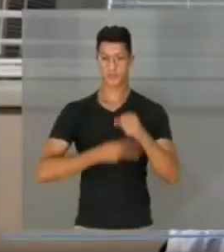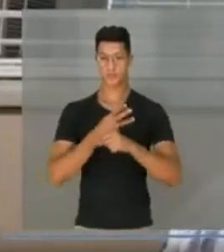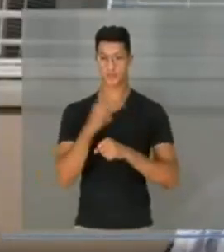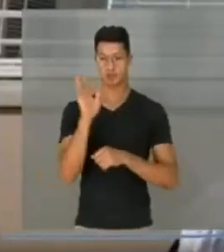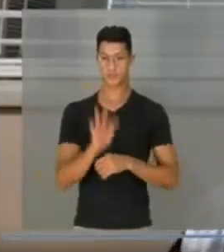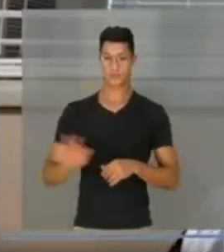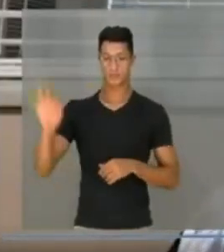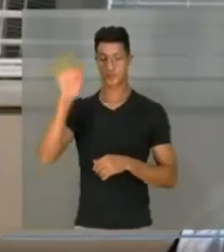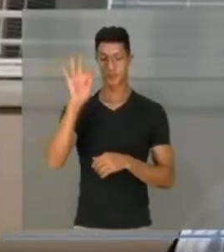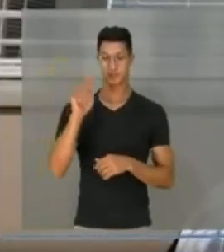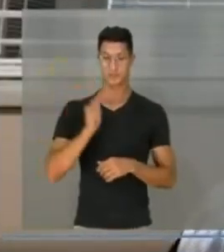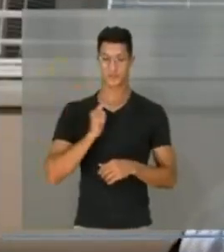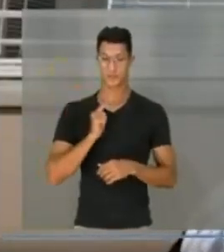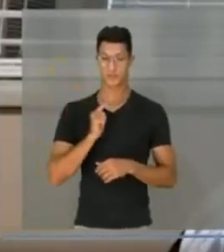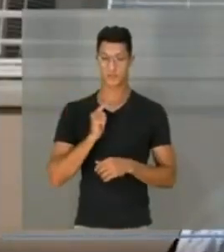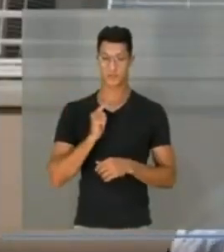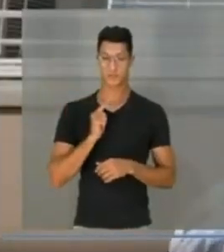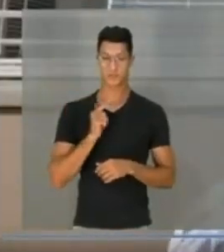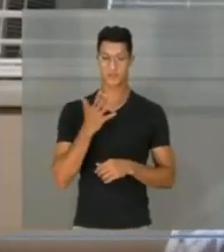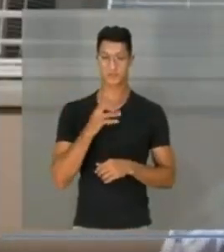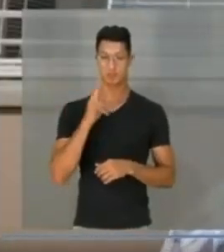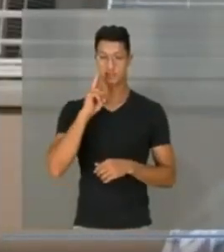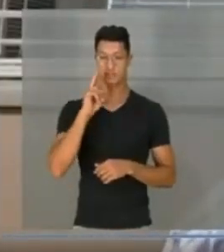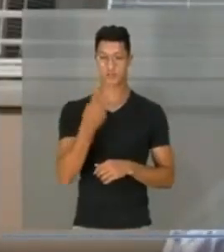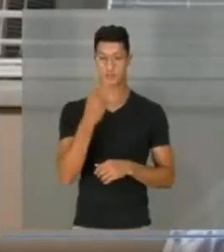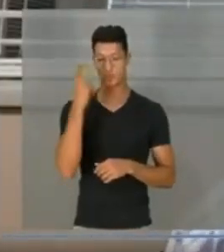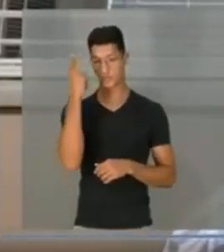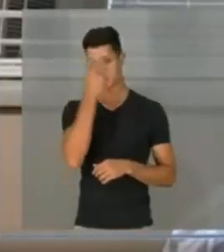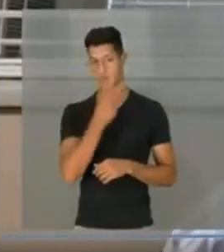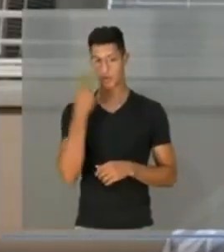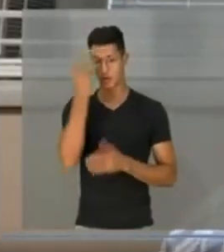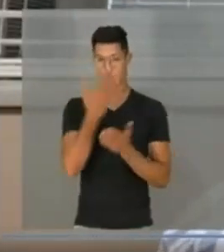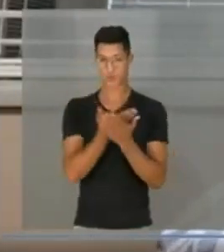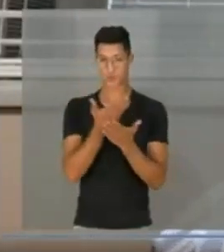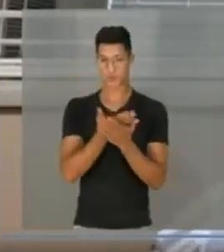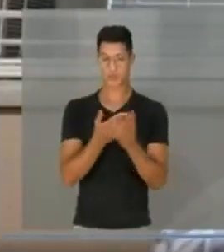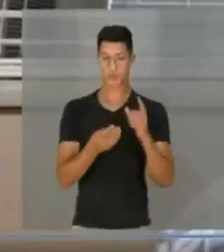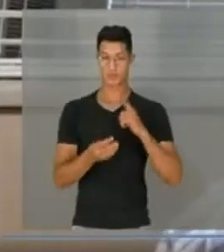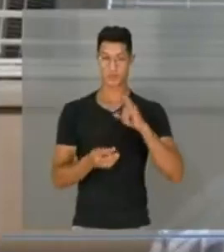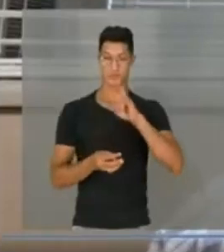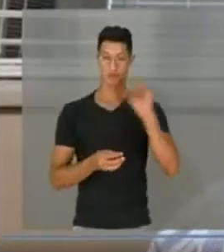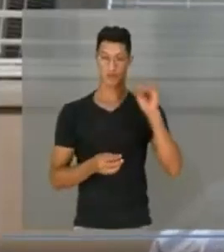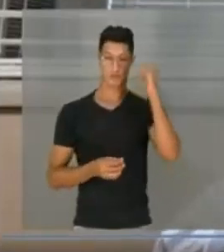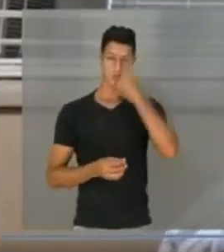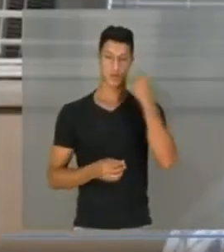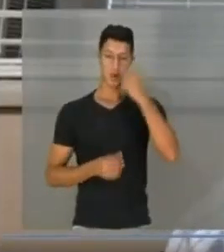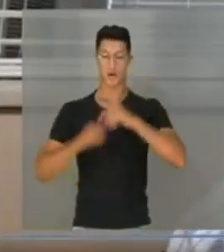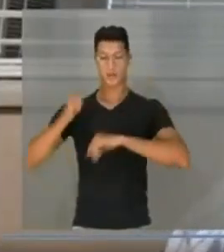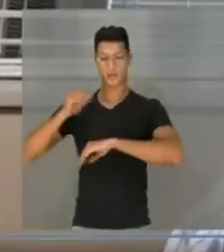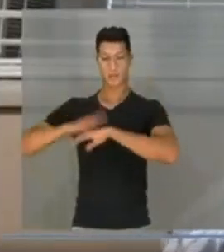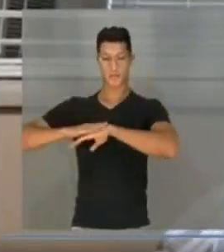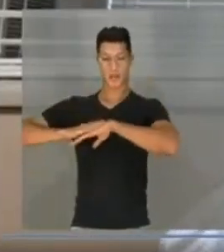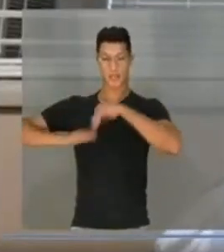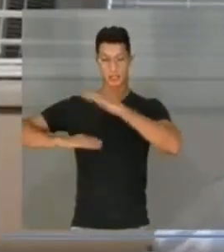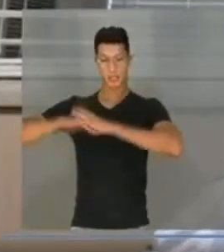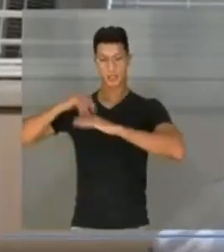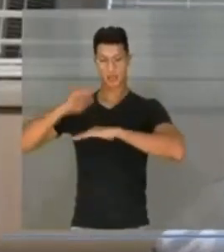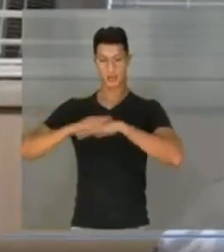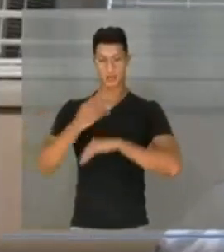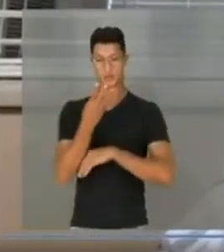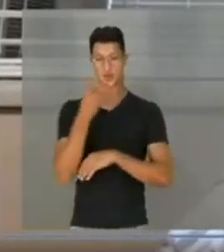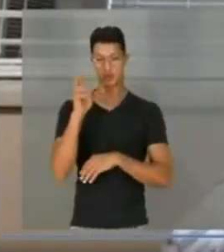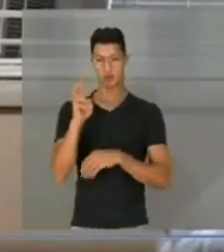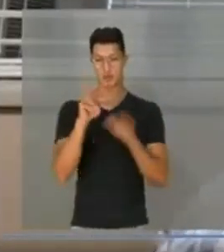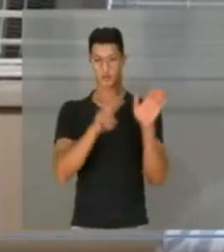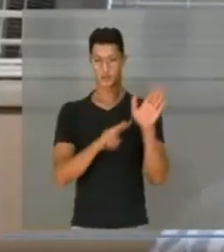faculdade, na graduação, em torno de 2 mil horas de estudo, sendo 500 horas práticas, em 45